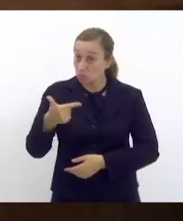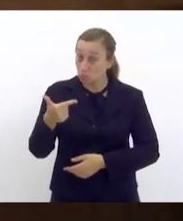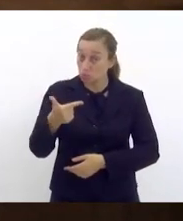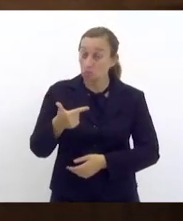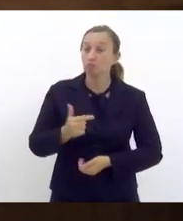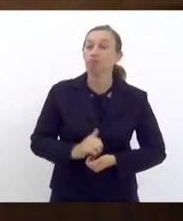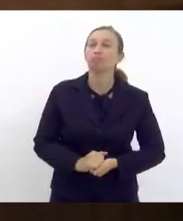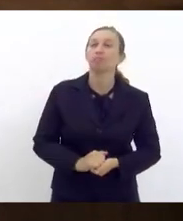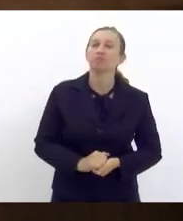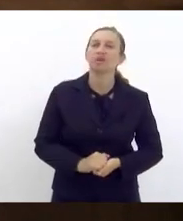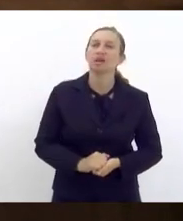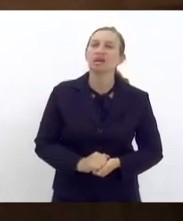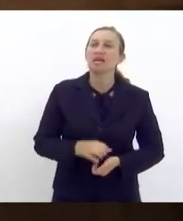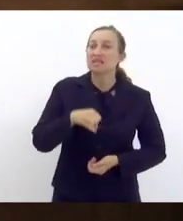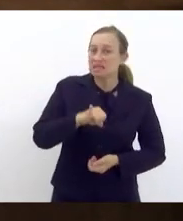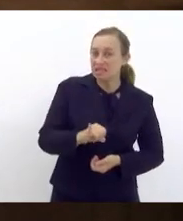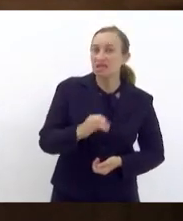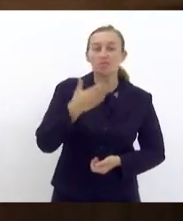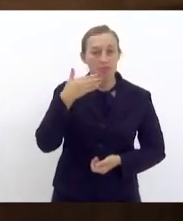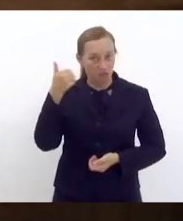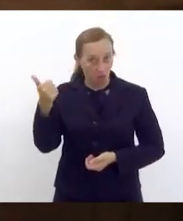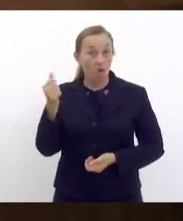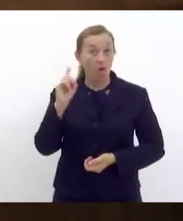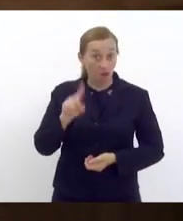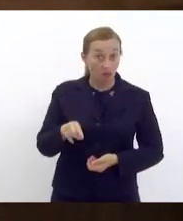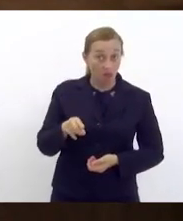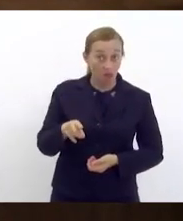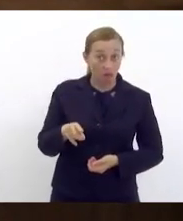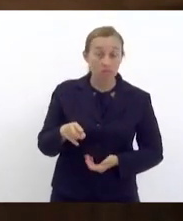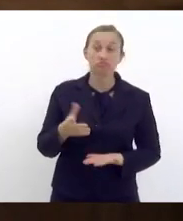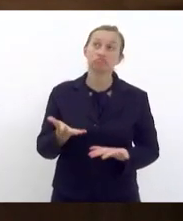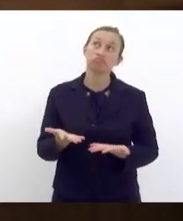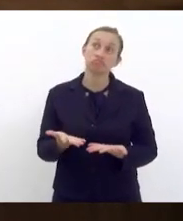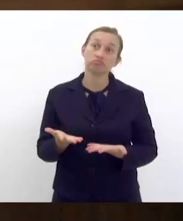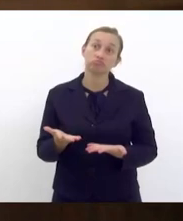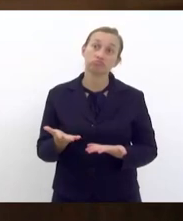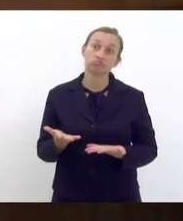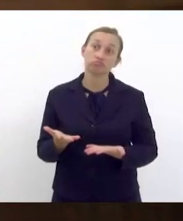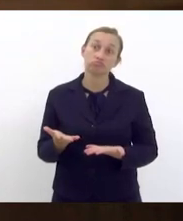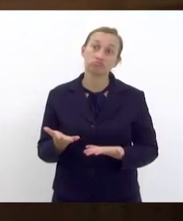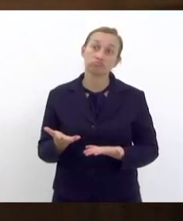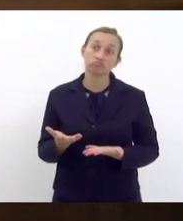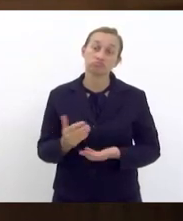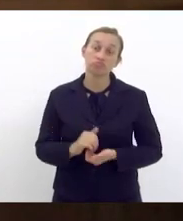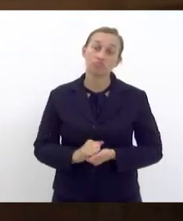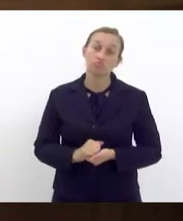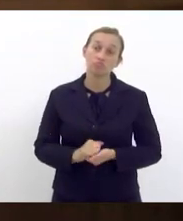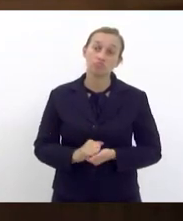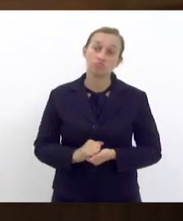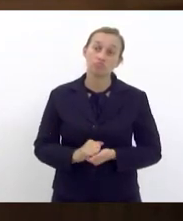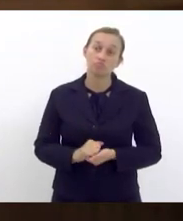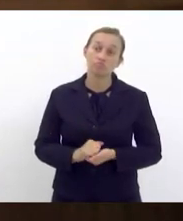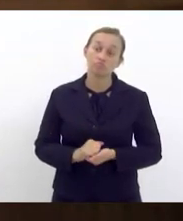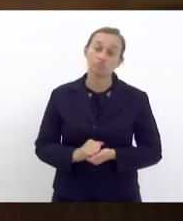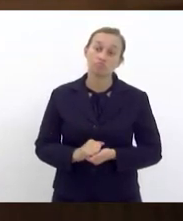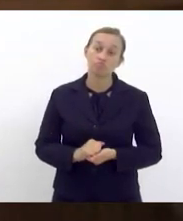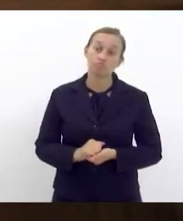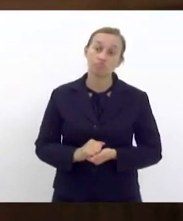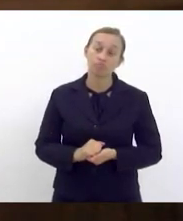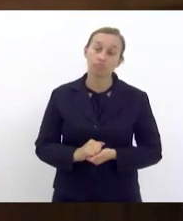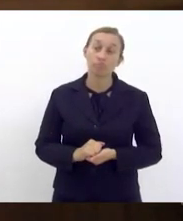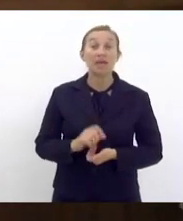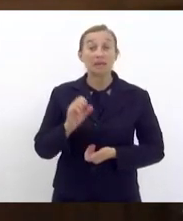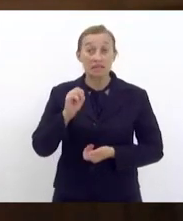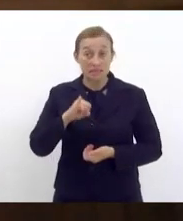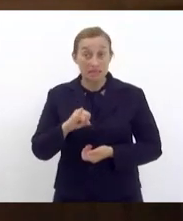se é o melhor, se não